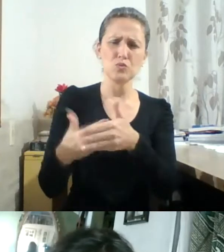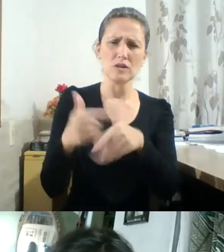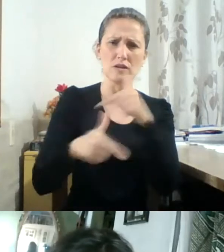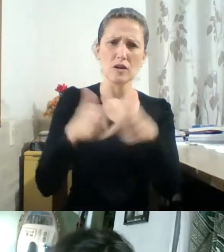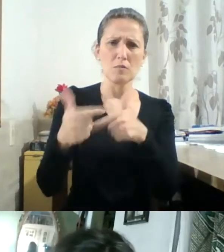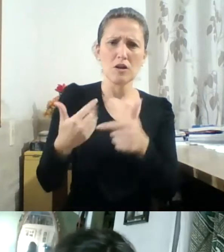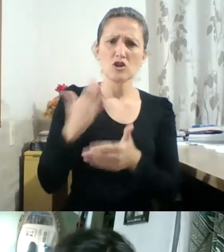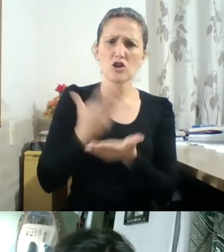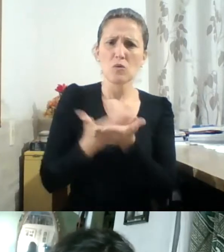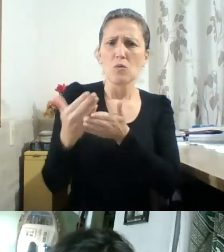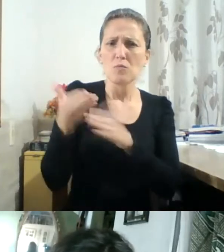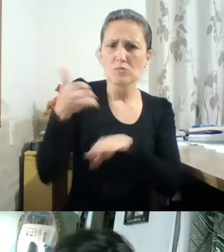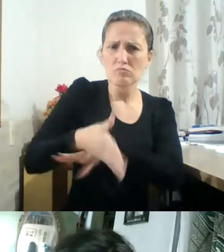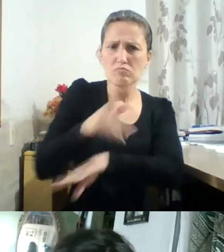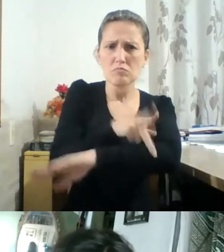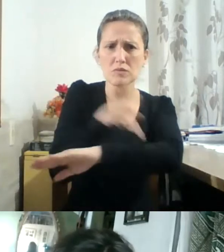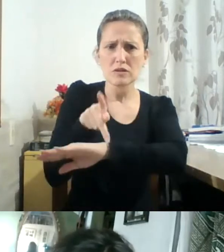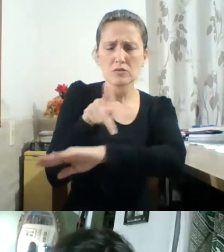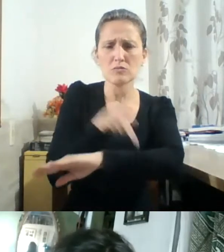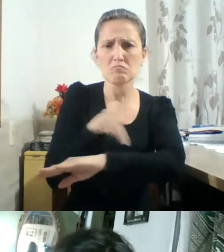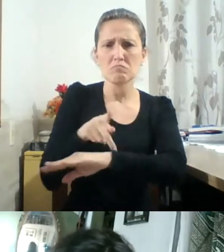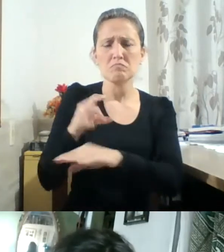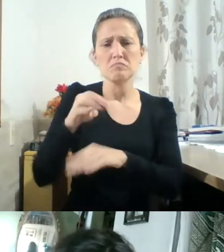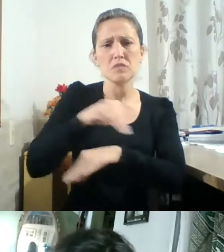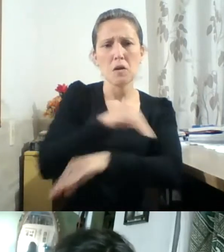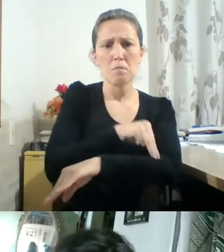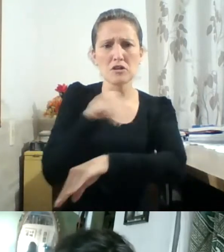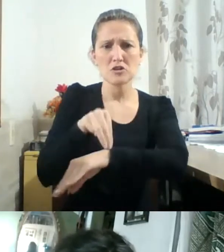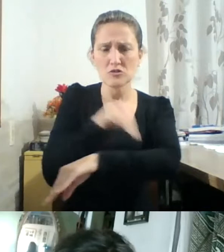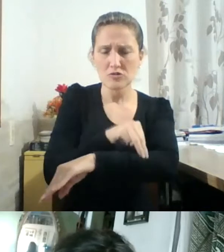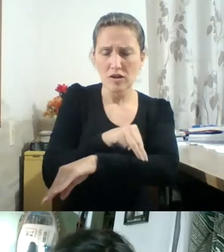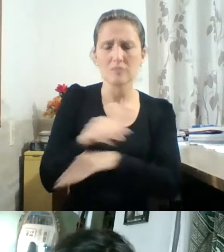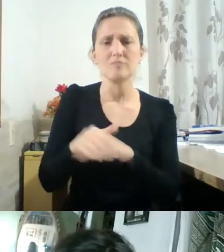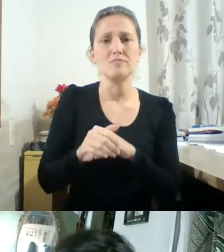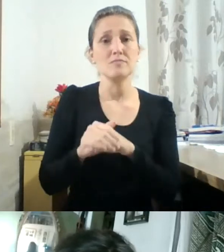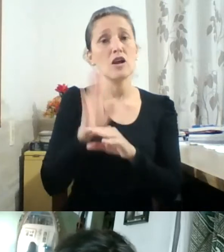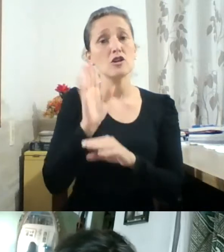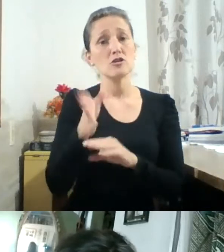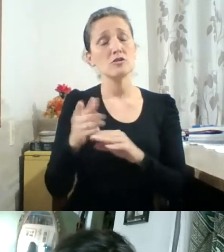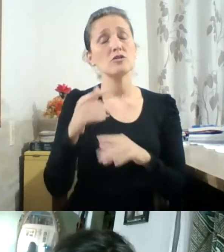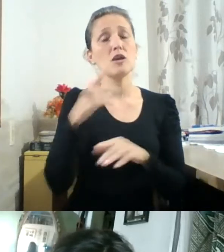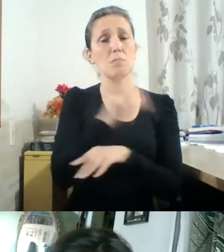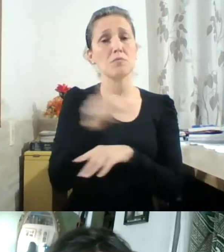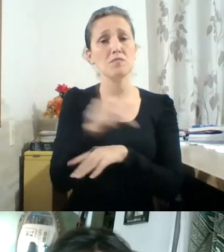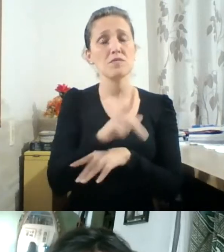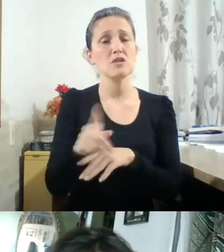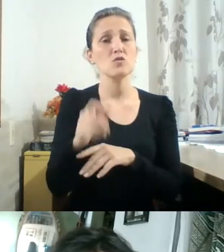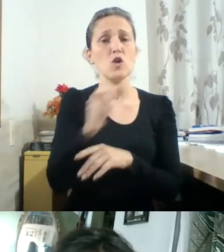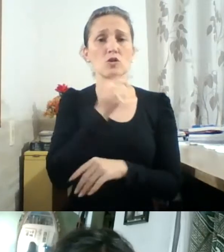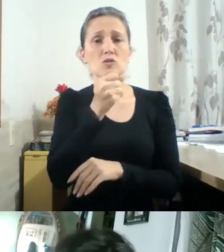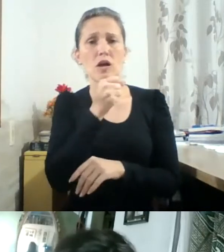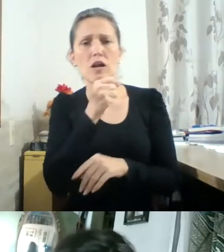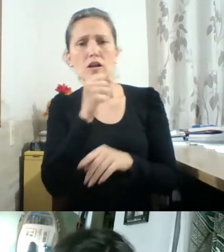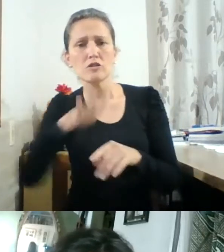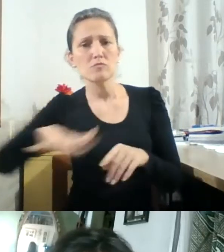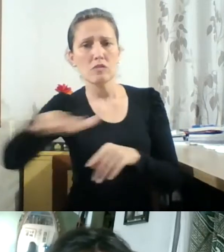ao magistério. Obteve os títulos de livre docente e professor titular pelo Departamento de Jornalismo e Editoração da Escola de Comunicação